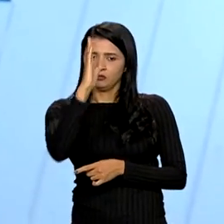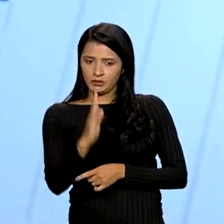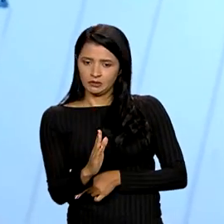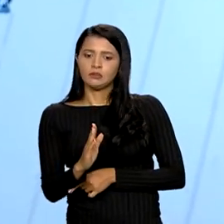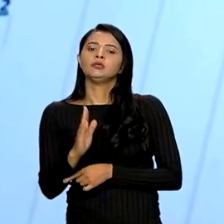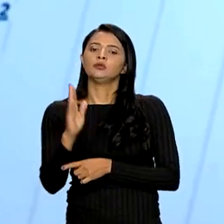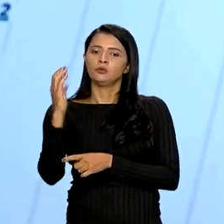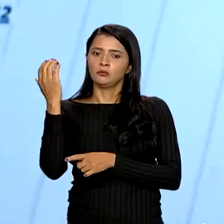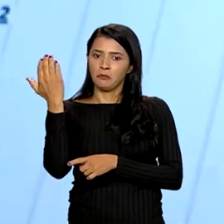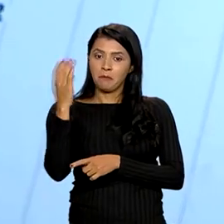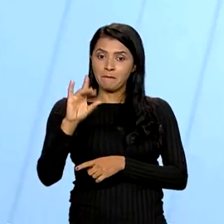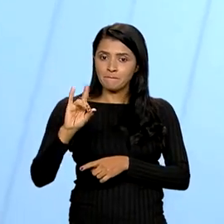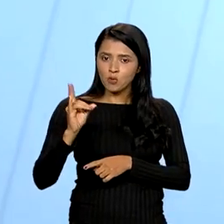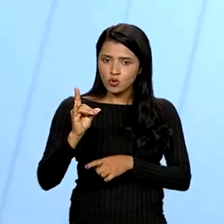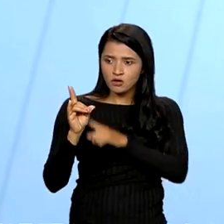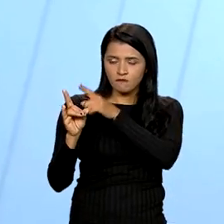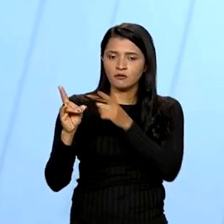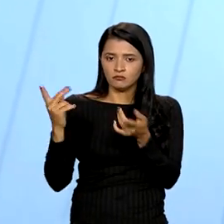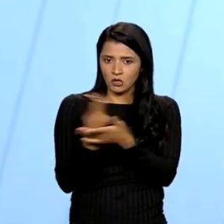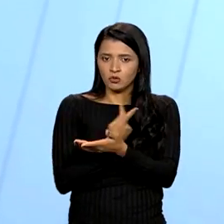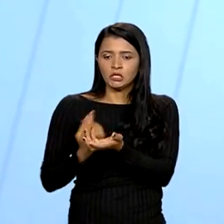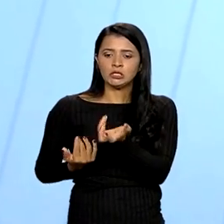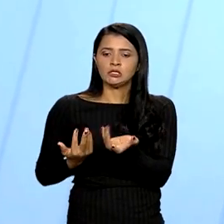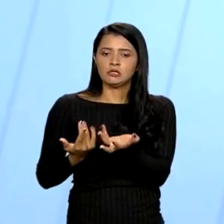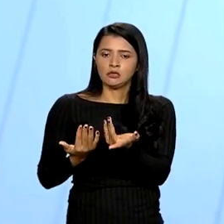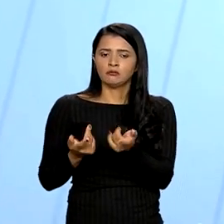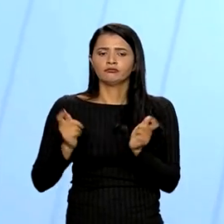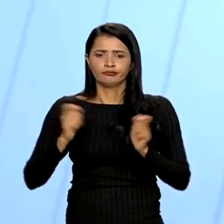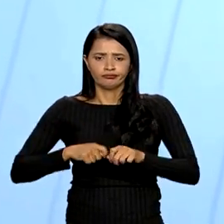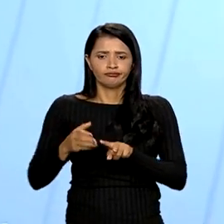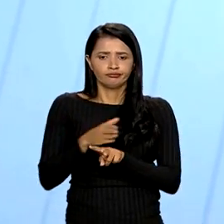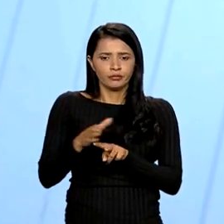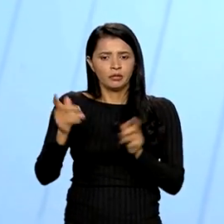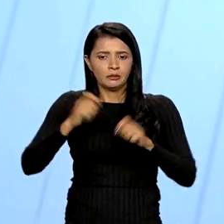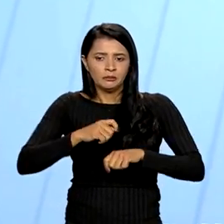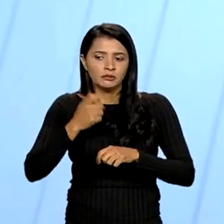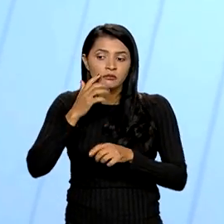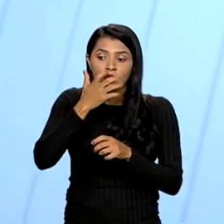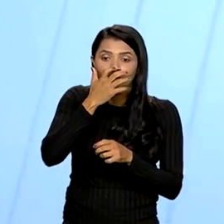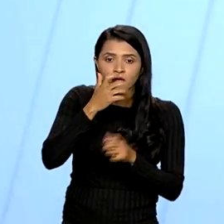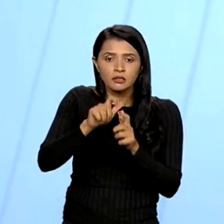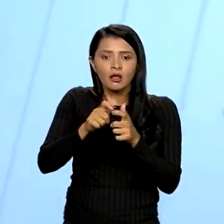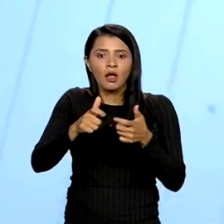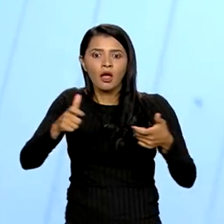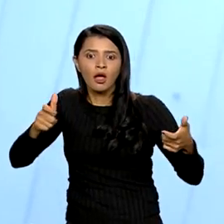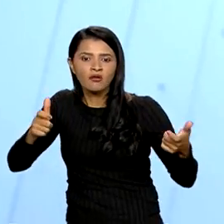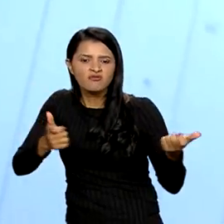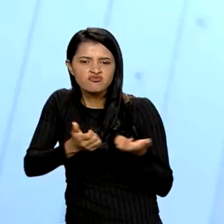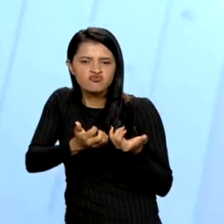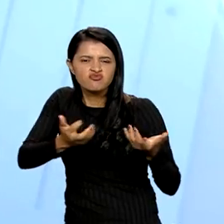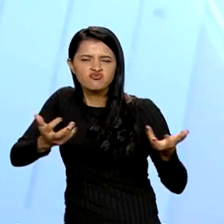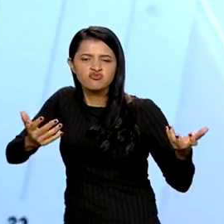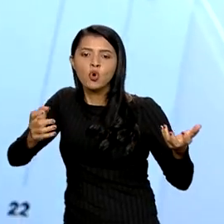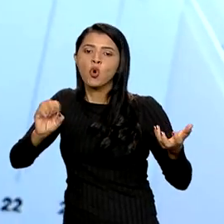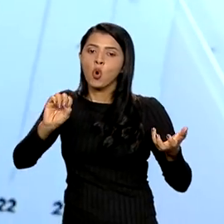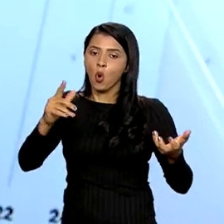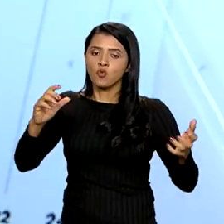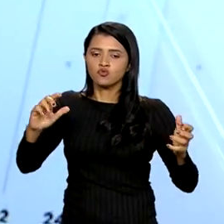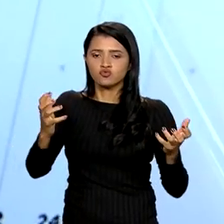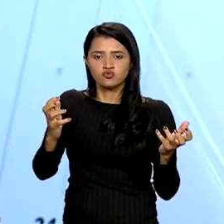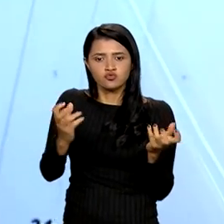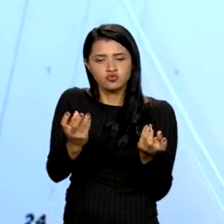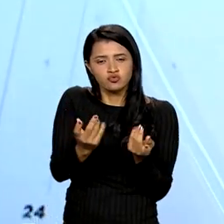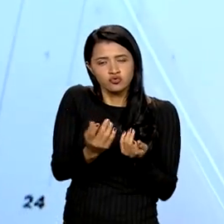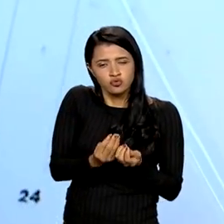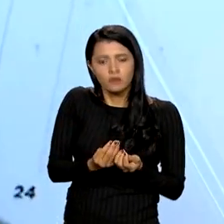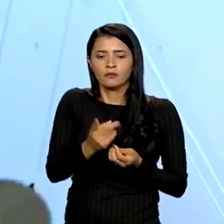Bolívia. E esse polígono a gente consegue monitorar e ver se ele está se expandindo, se ele está diminuindo. E também, com base